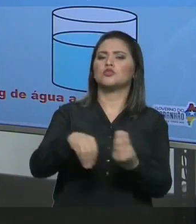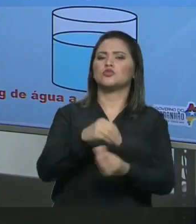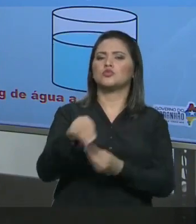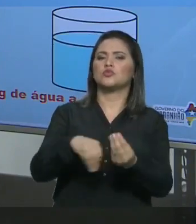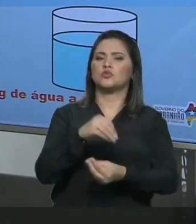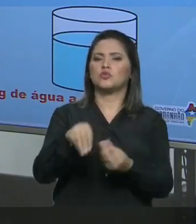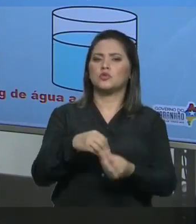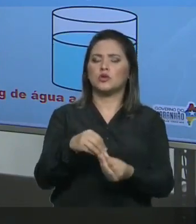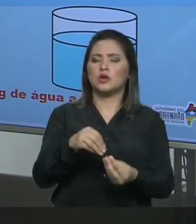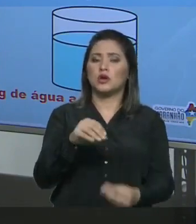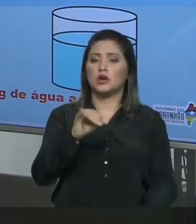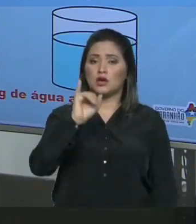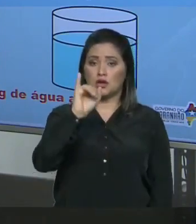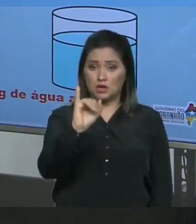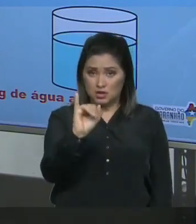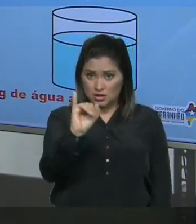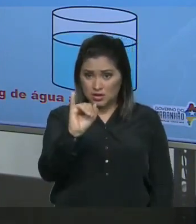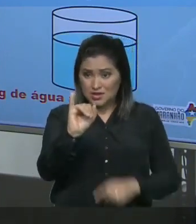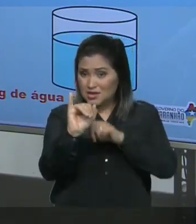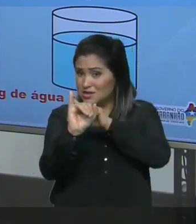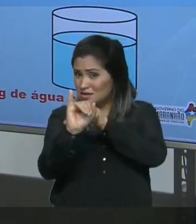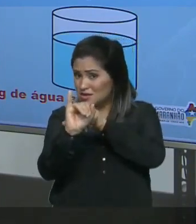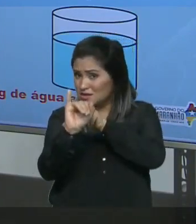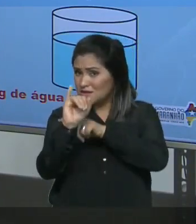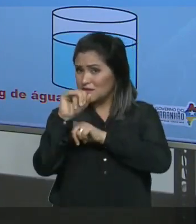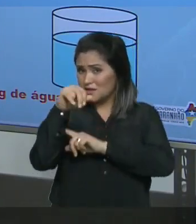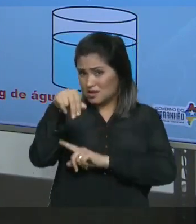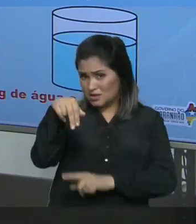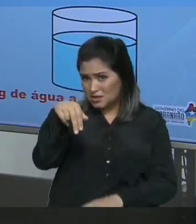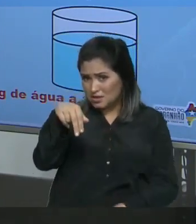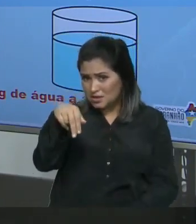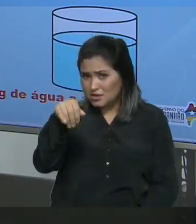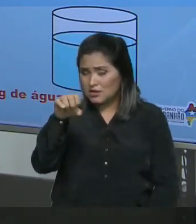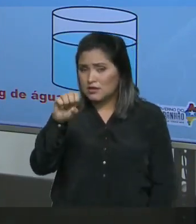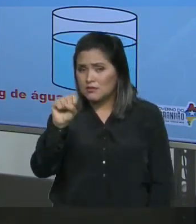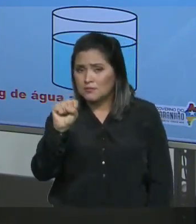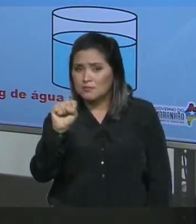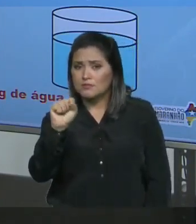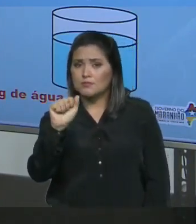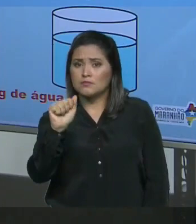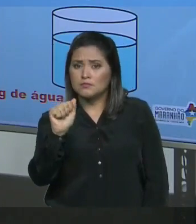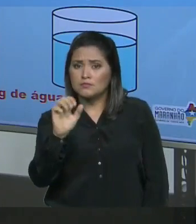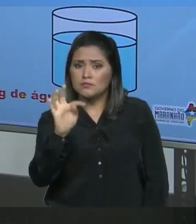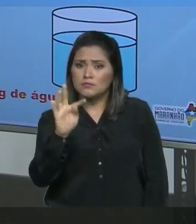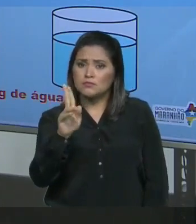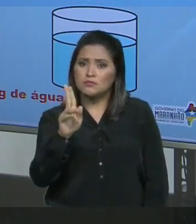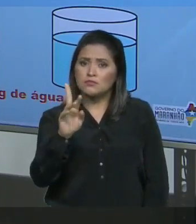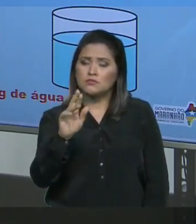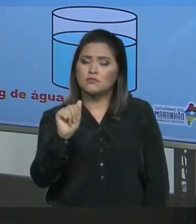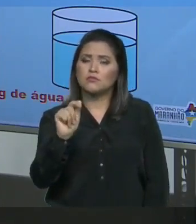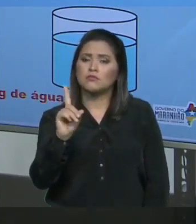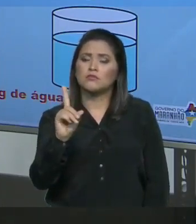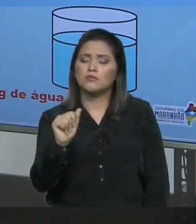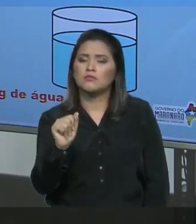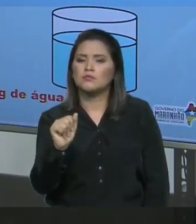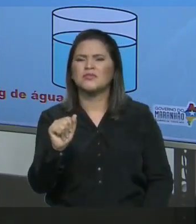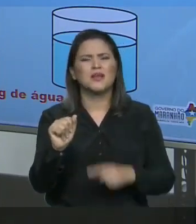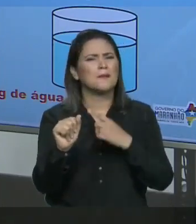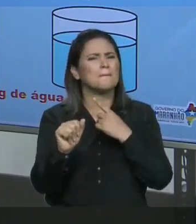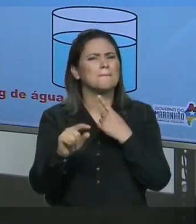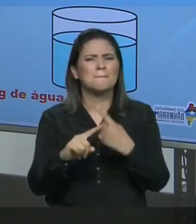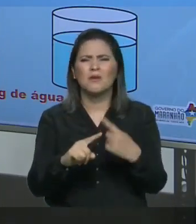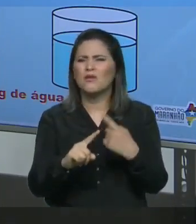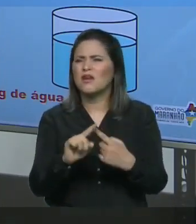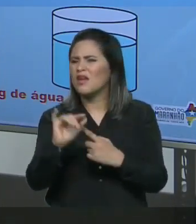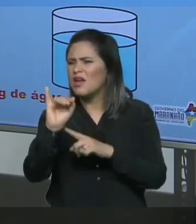inferior É menor Do que a máxima Quantidade permitida Naquela temperatura Então sabendo que A